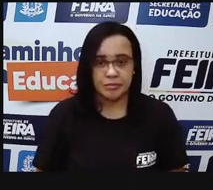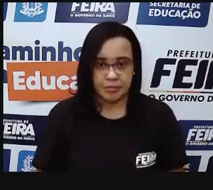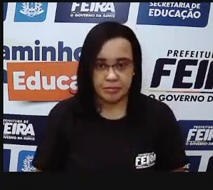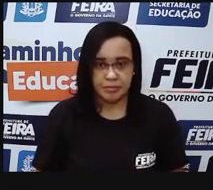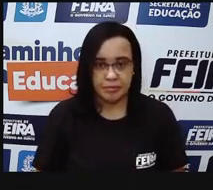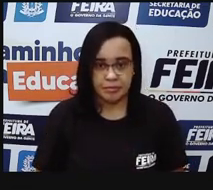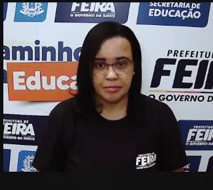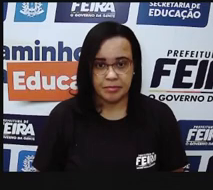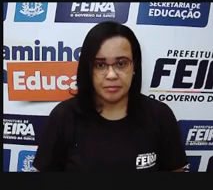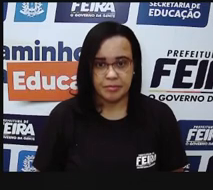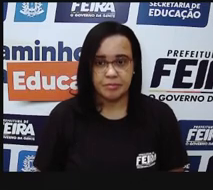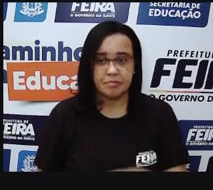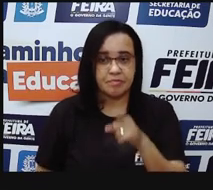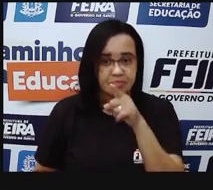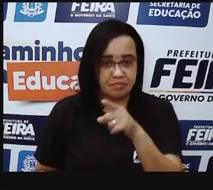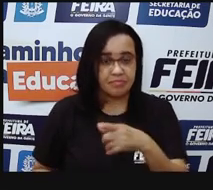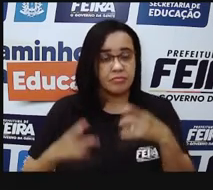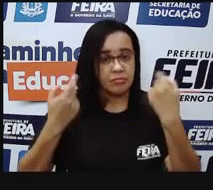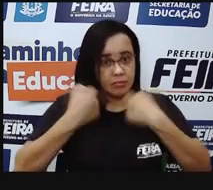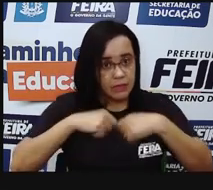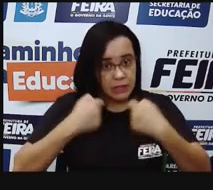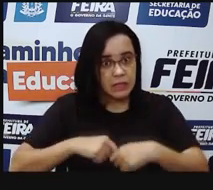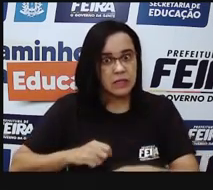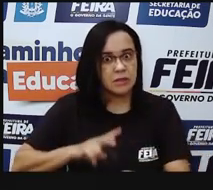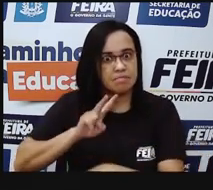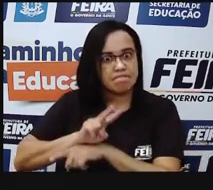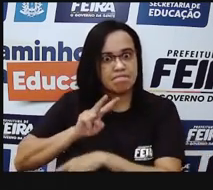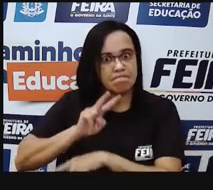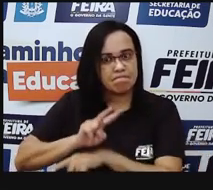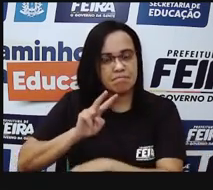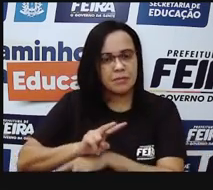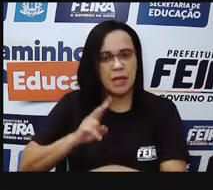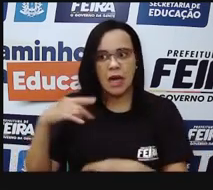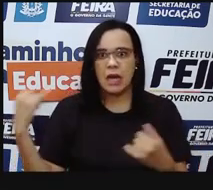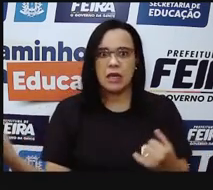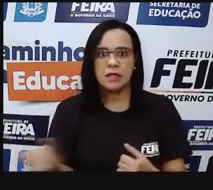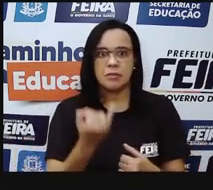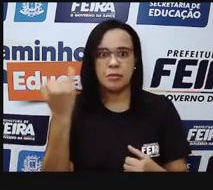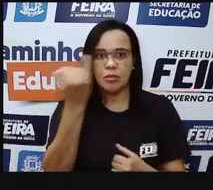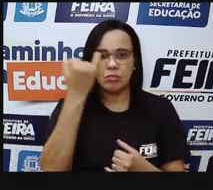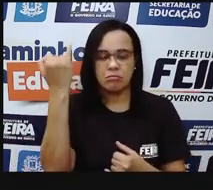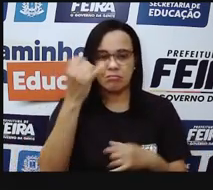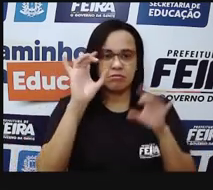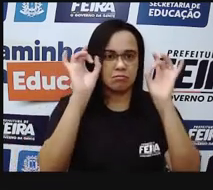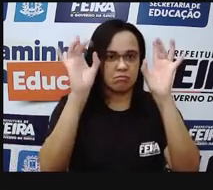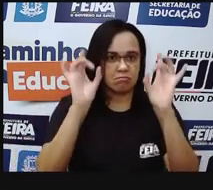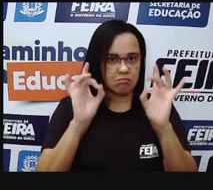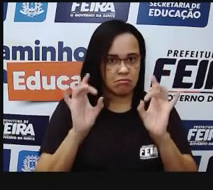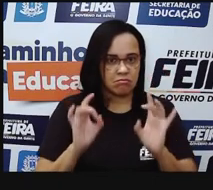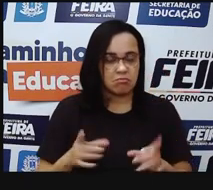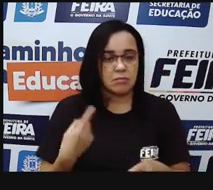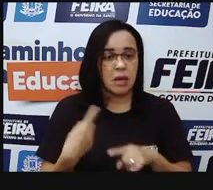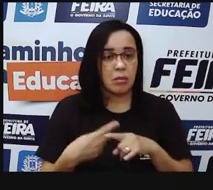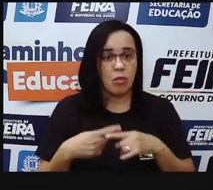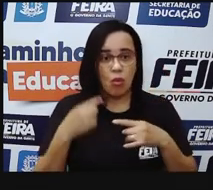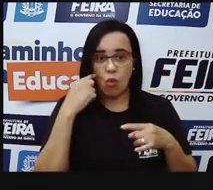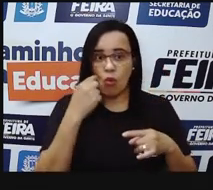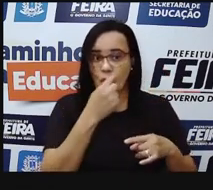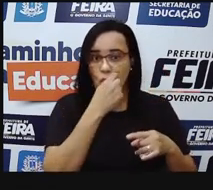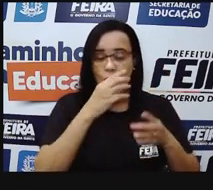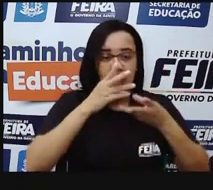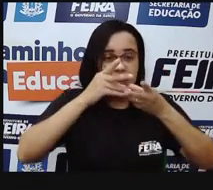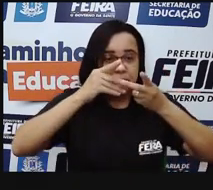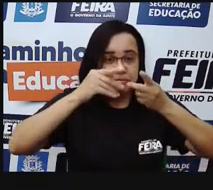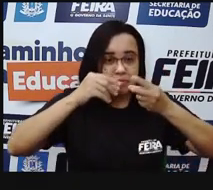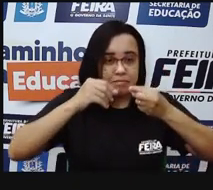precisam de um cuidado especial. Um dos cuidados que nós podemos ter é com a hidratação do nosso olho. E aí, quem